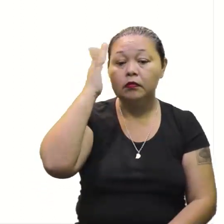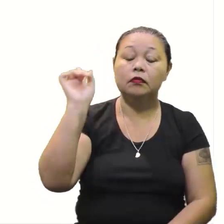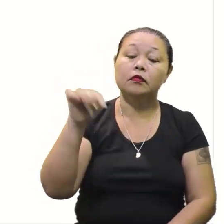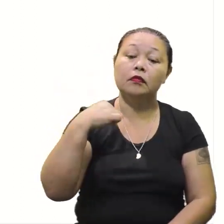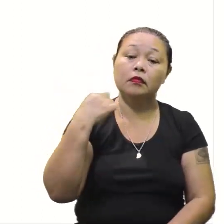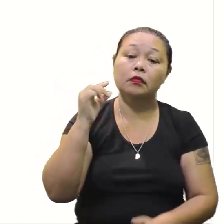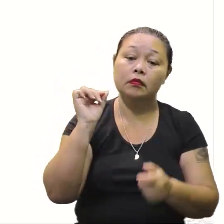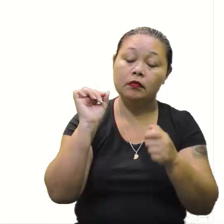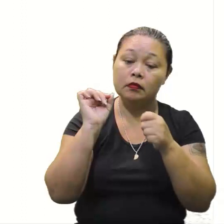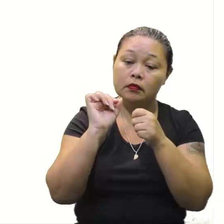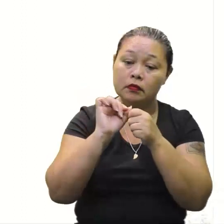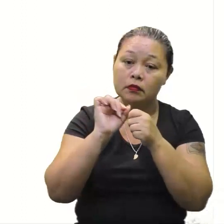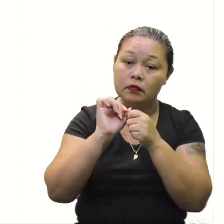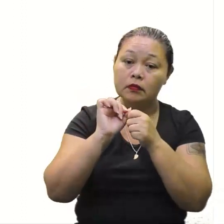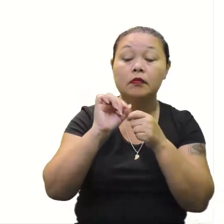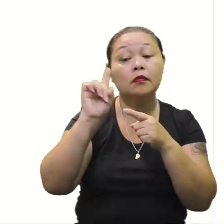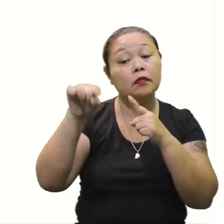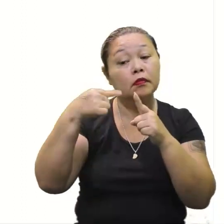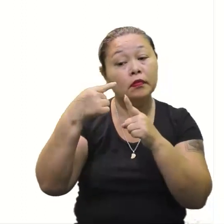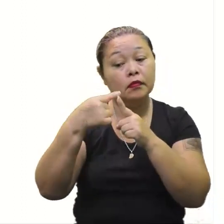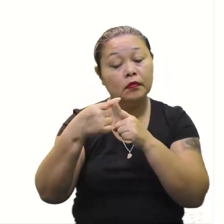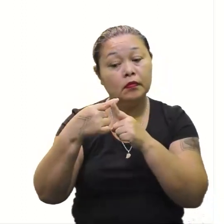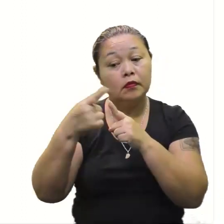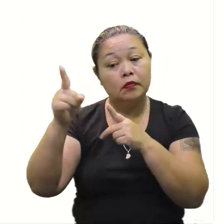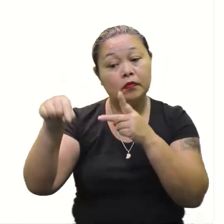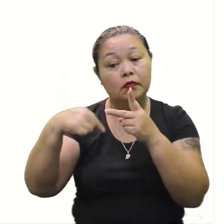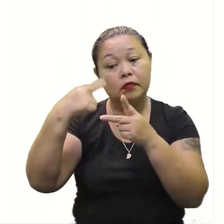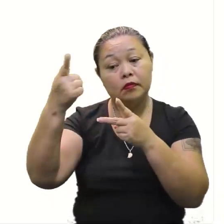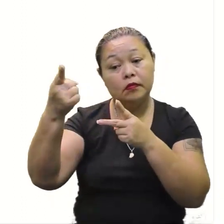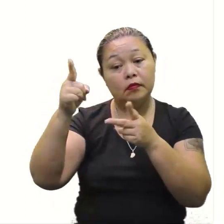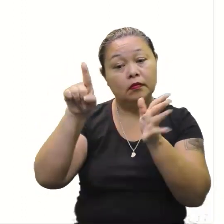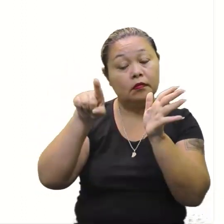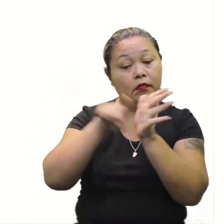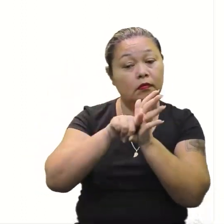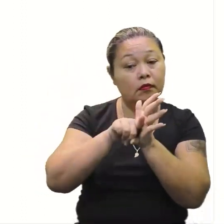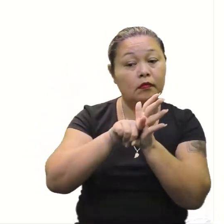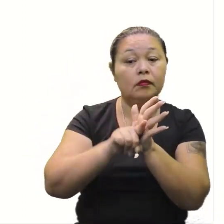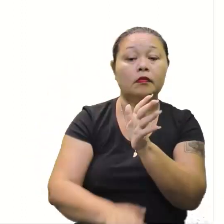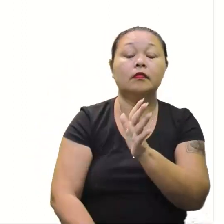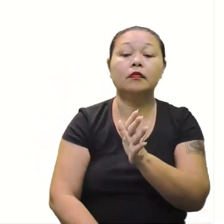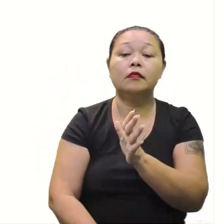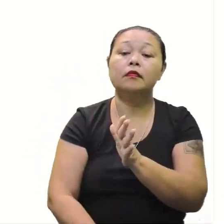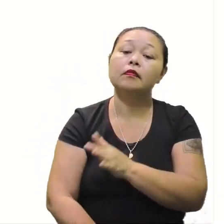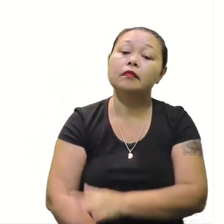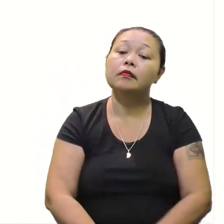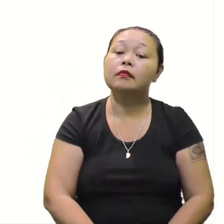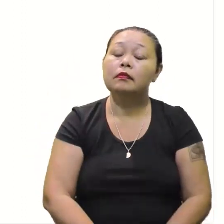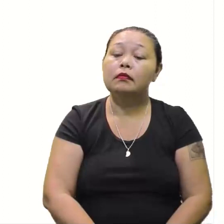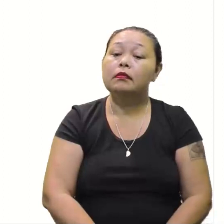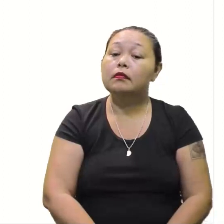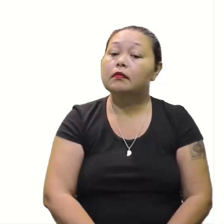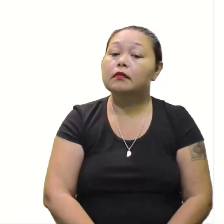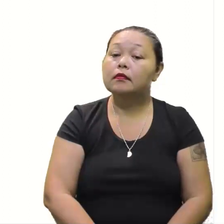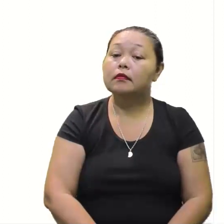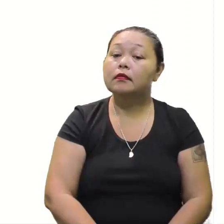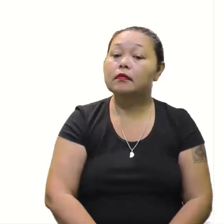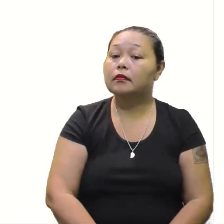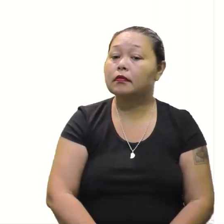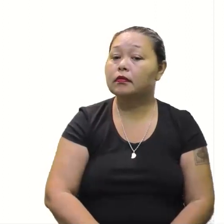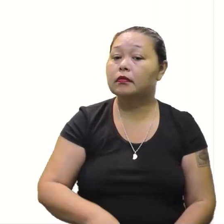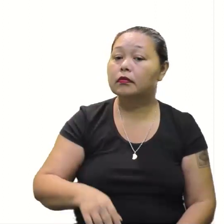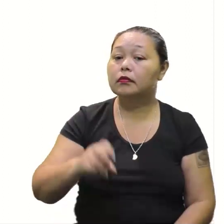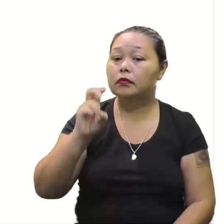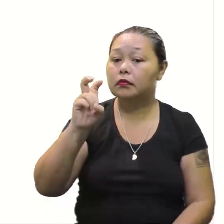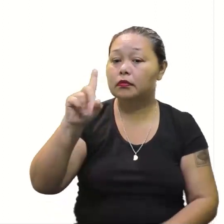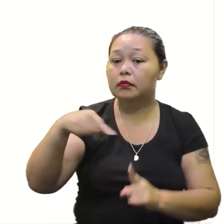vez a gente vai fazer com a parte positiva e a outra com a parte negativa, certo? Certo. Então, vamos